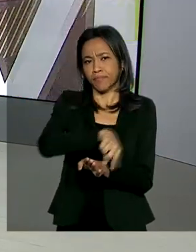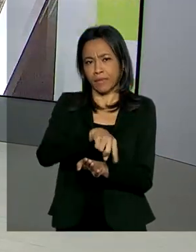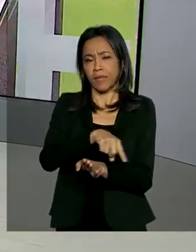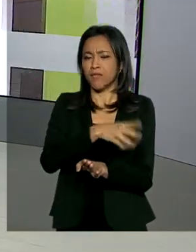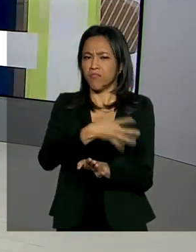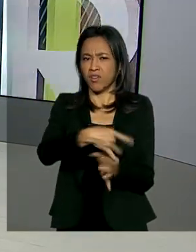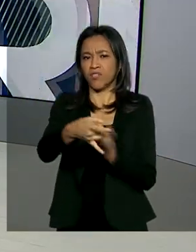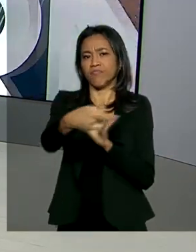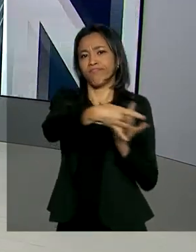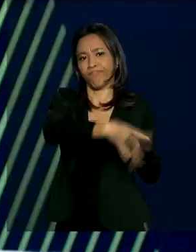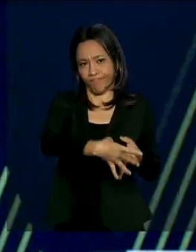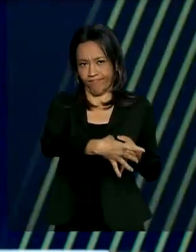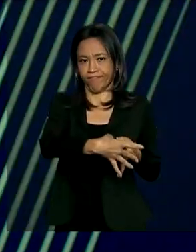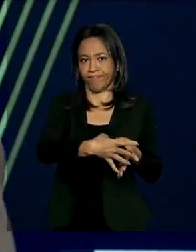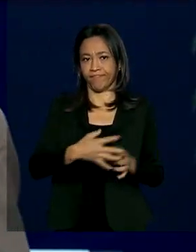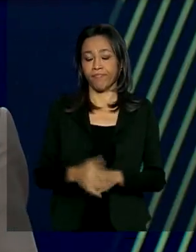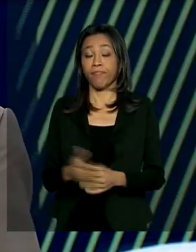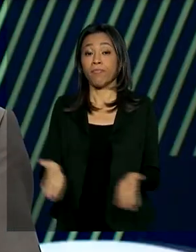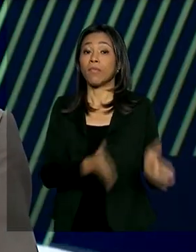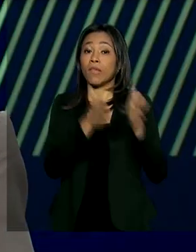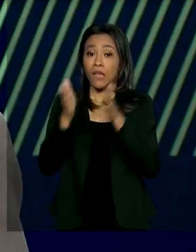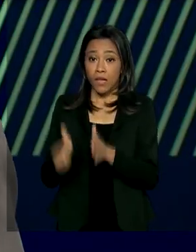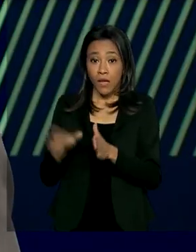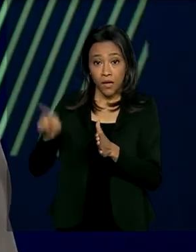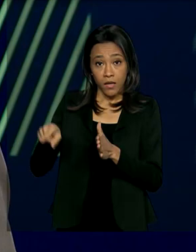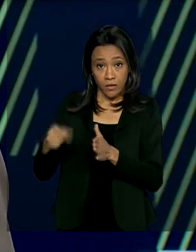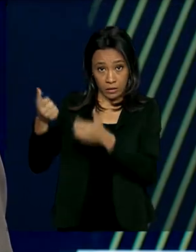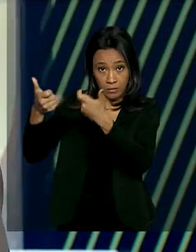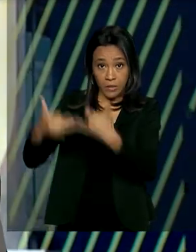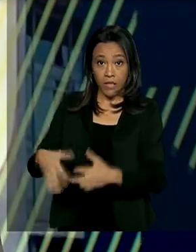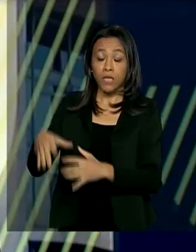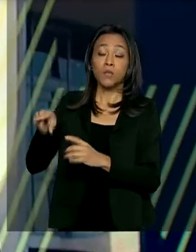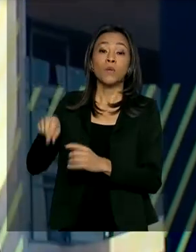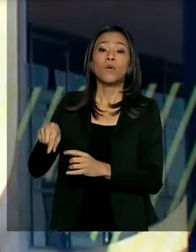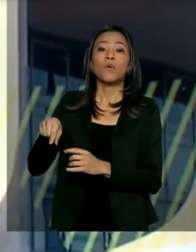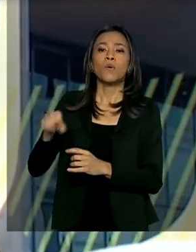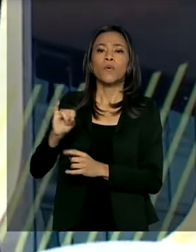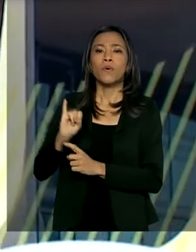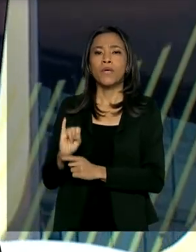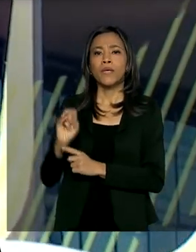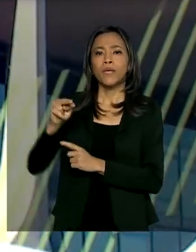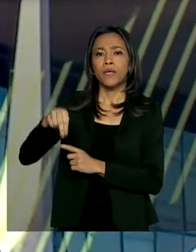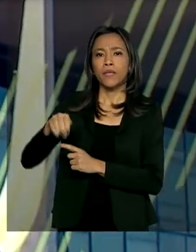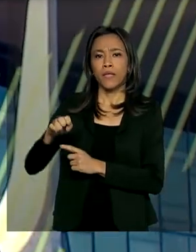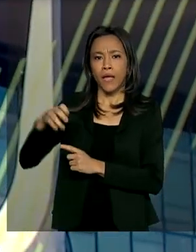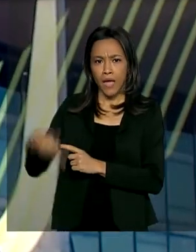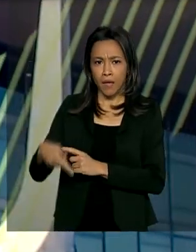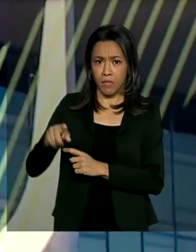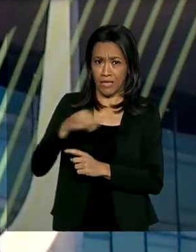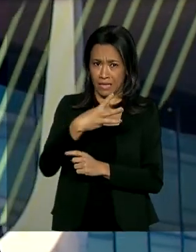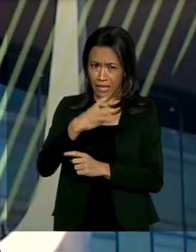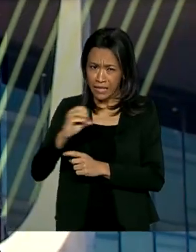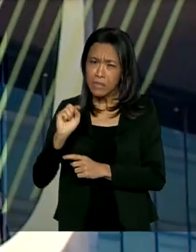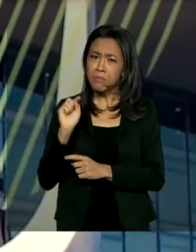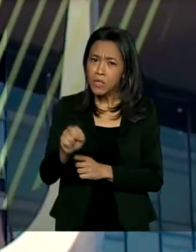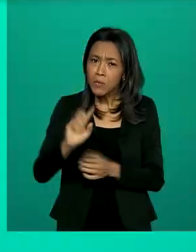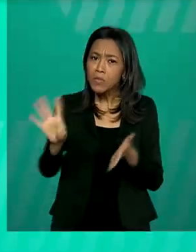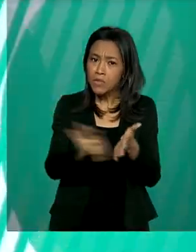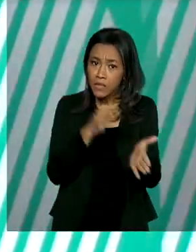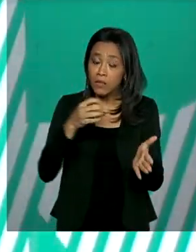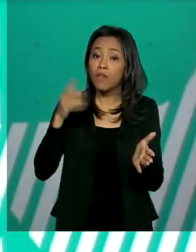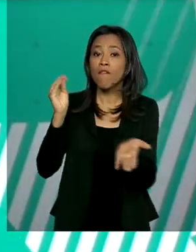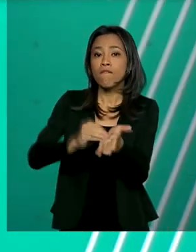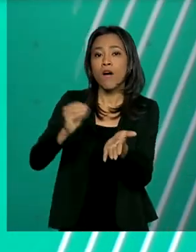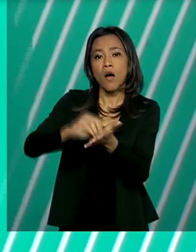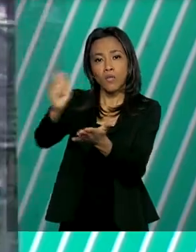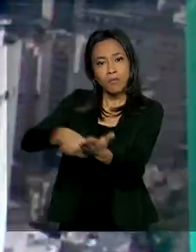descartados. E, de acordo com o Inep, cerca de 300 mil inscritos ainda devem efetuar o pagamento para confirmar a